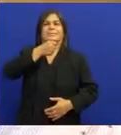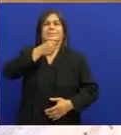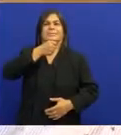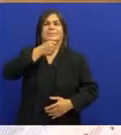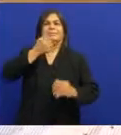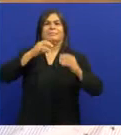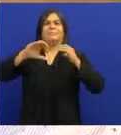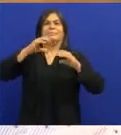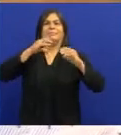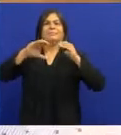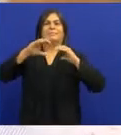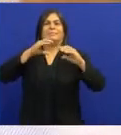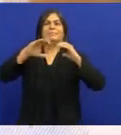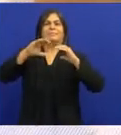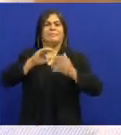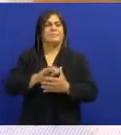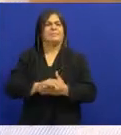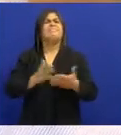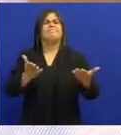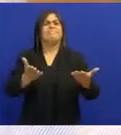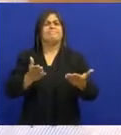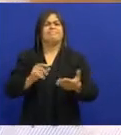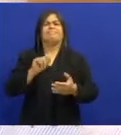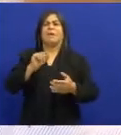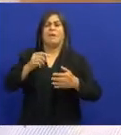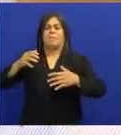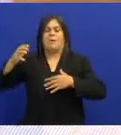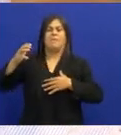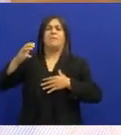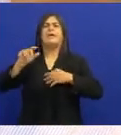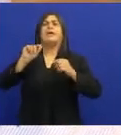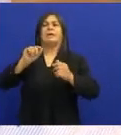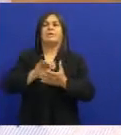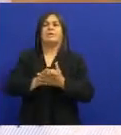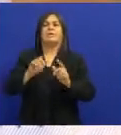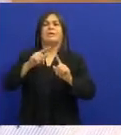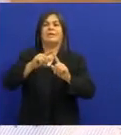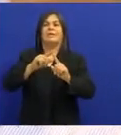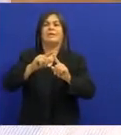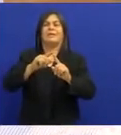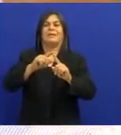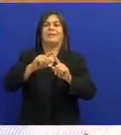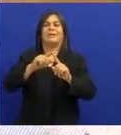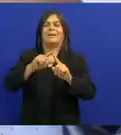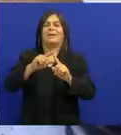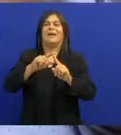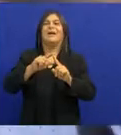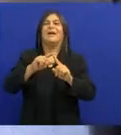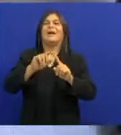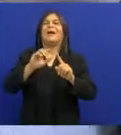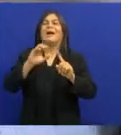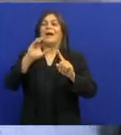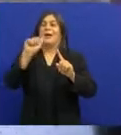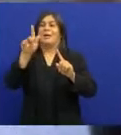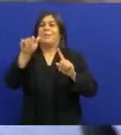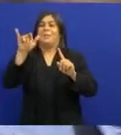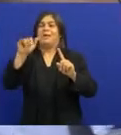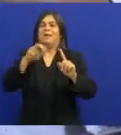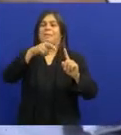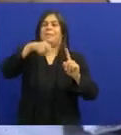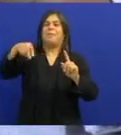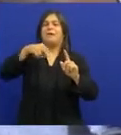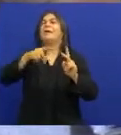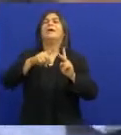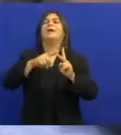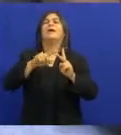Estática também Cantando Aí ele disse Os únicos Que se movimentavam Era Calbi Peixoto Que dava dois pulinhos Para cá e dois